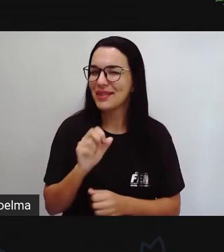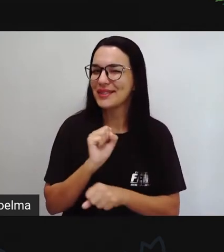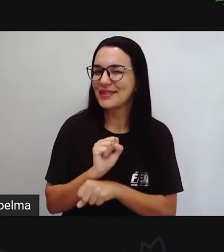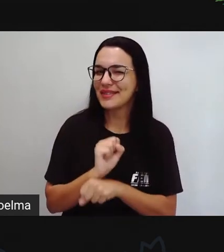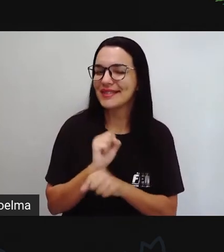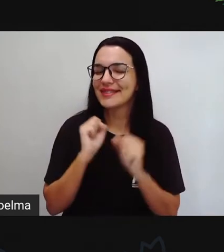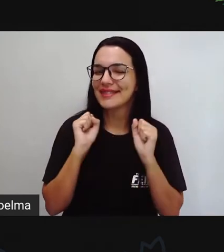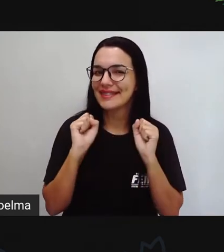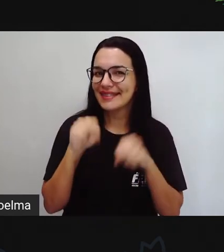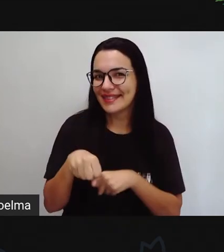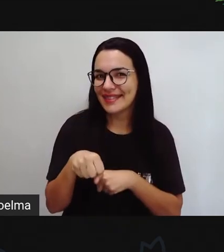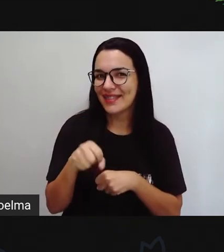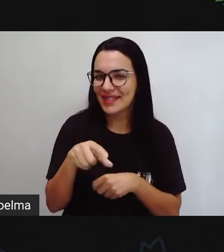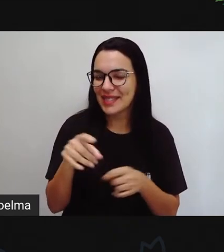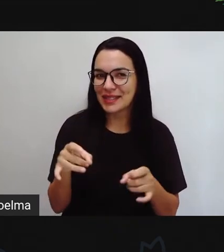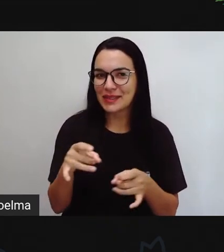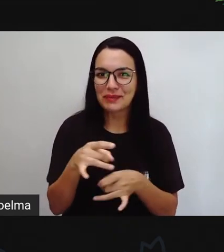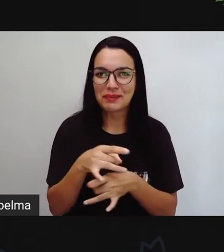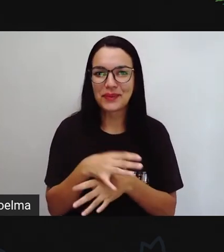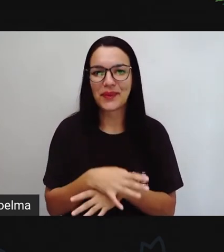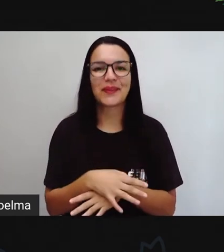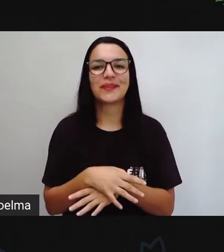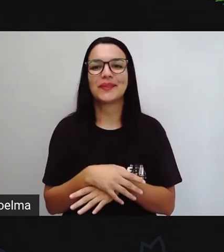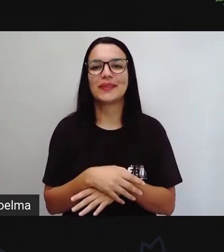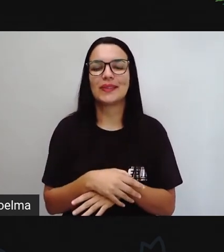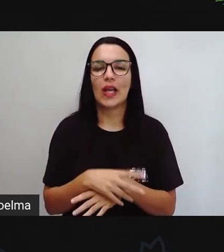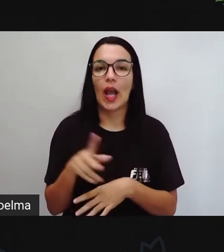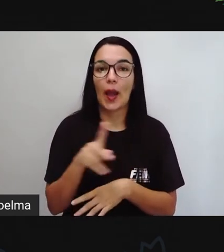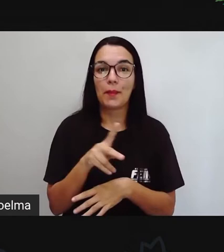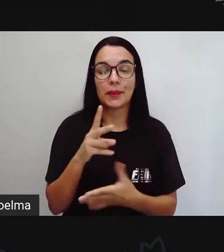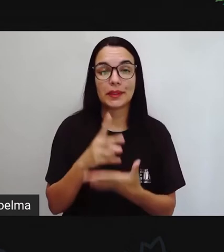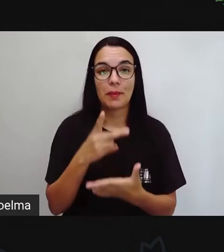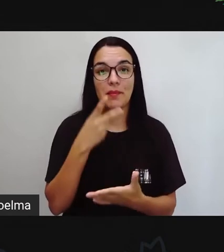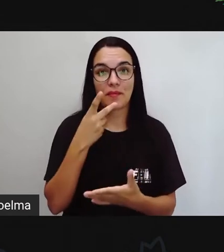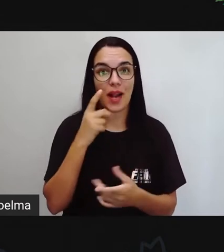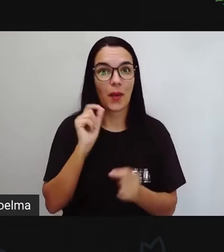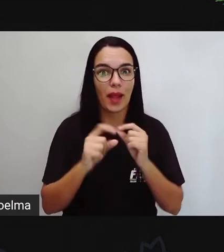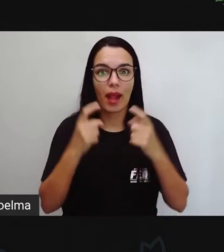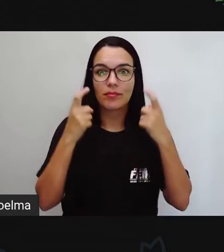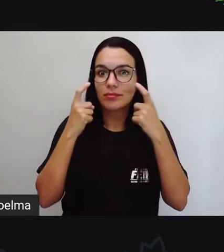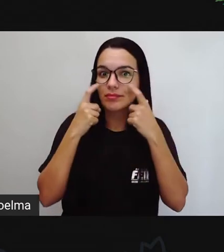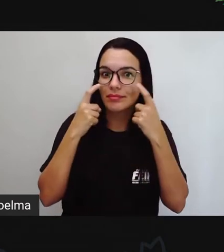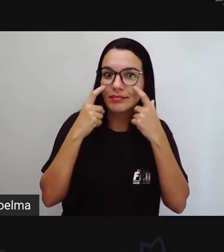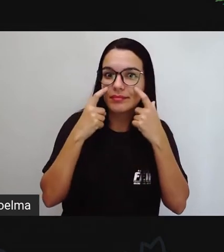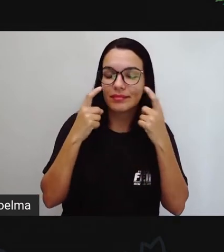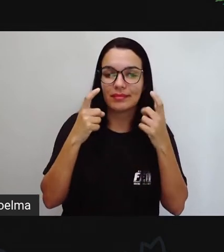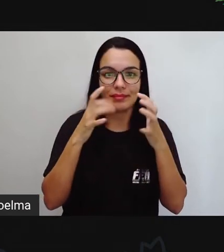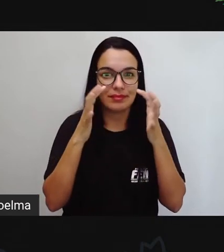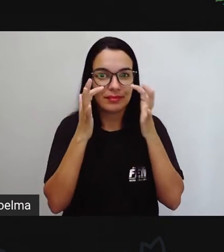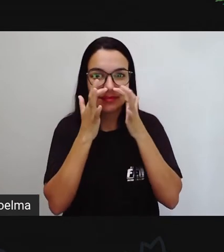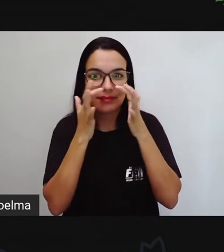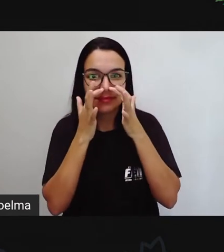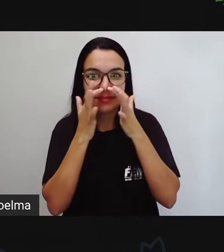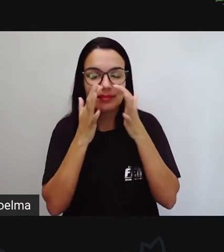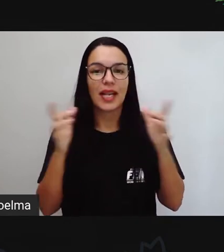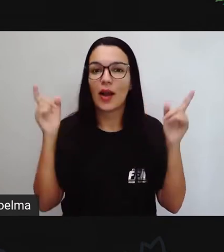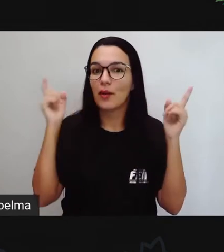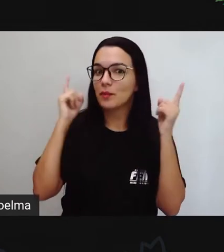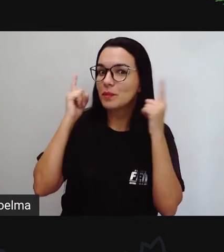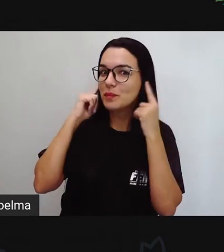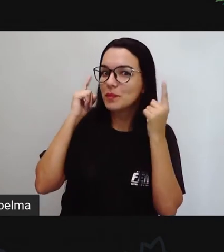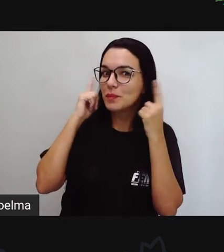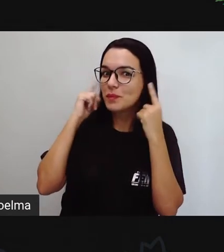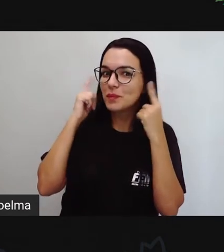sim, né? Que estejam aí prontos, como a Pró sempre fala, com os olhos atentos, os ouvidos atentos, para